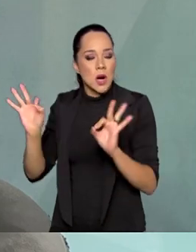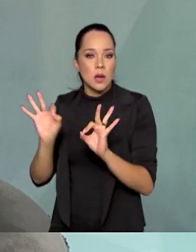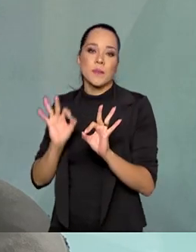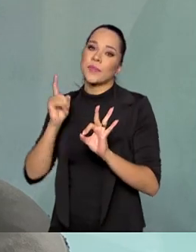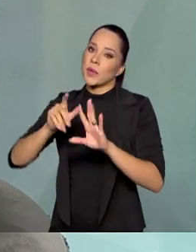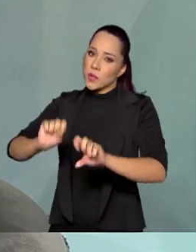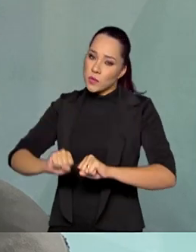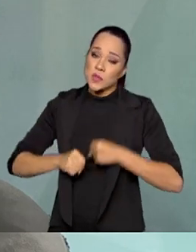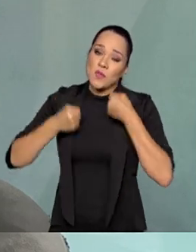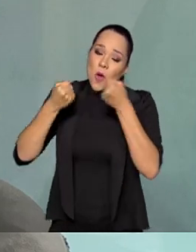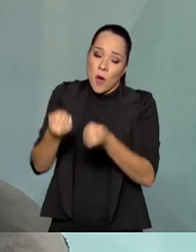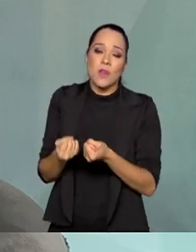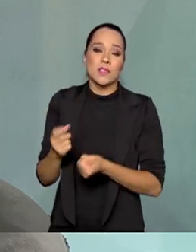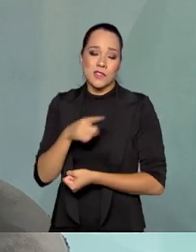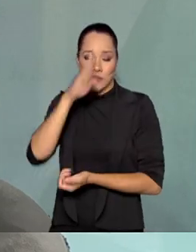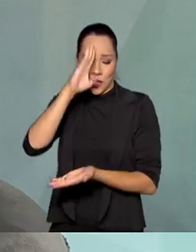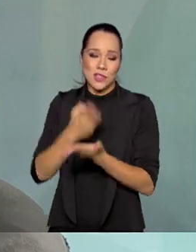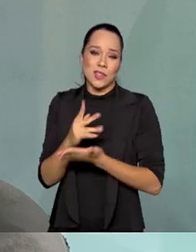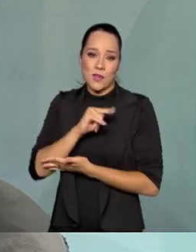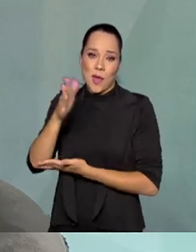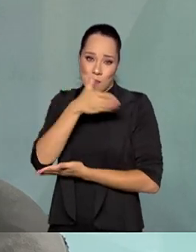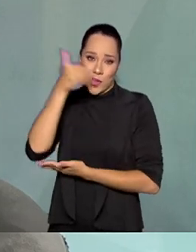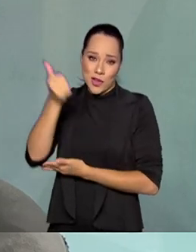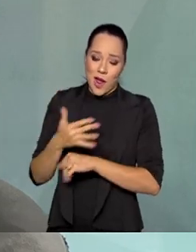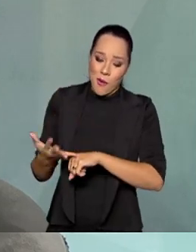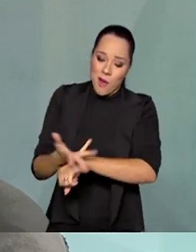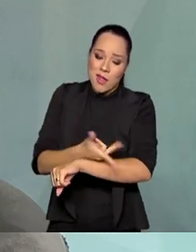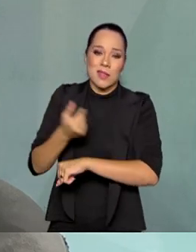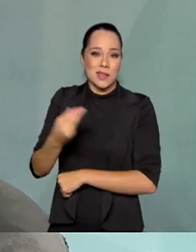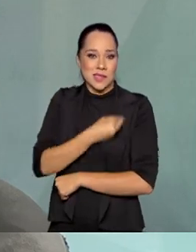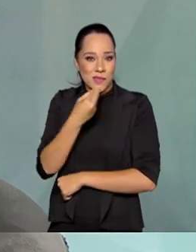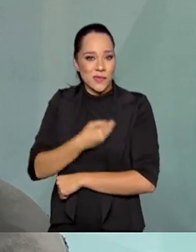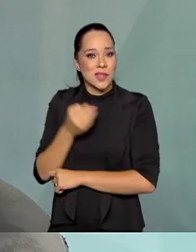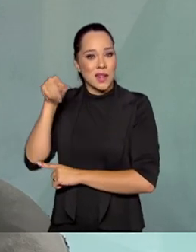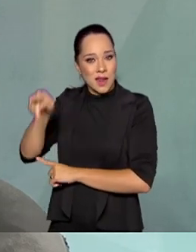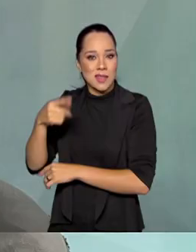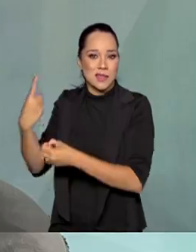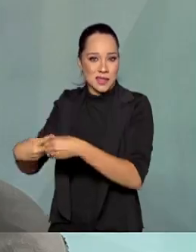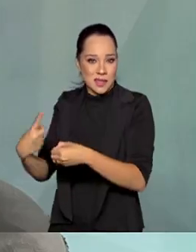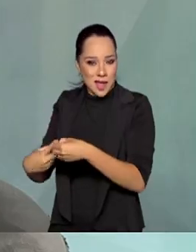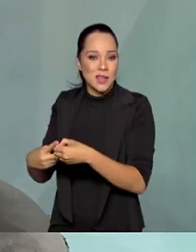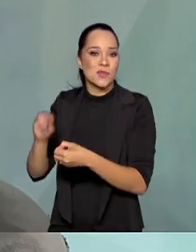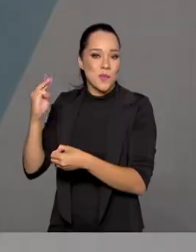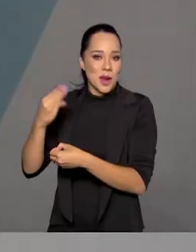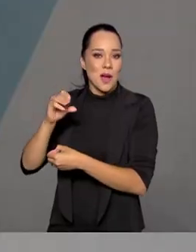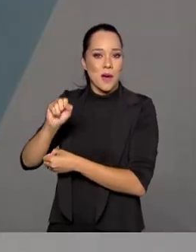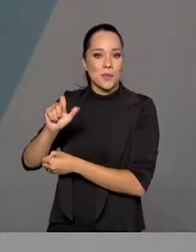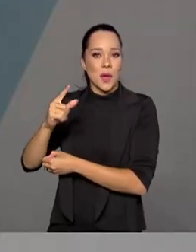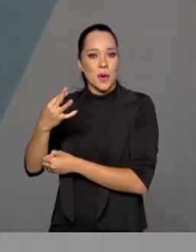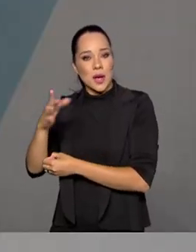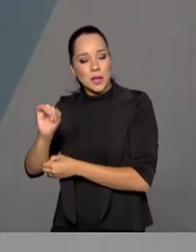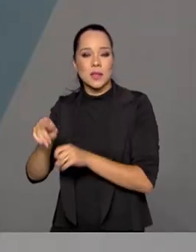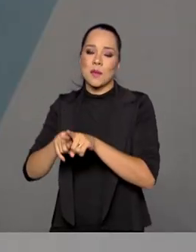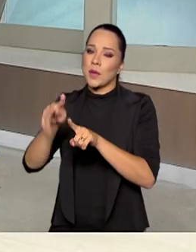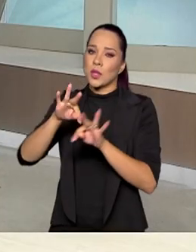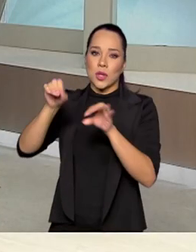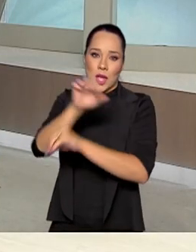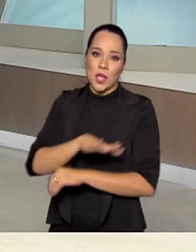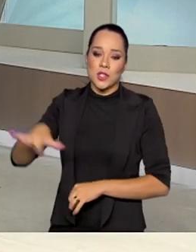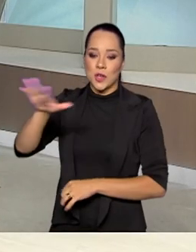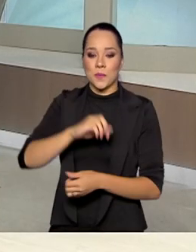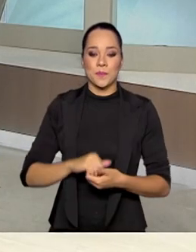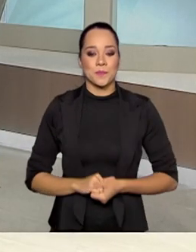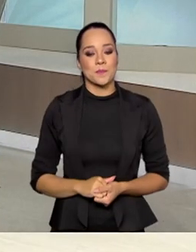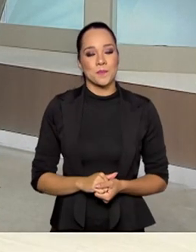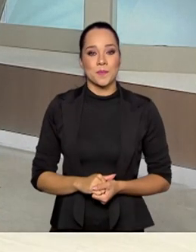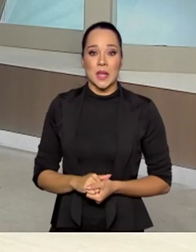esforços nesse sentido que a gente acredita que vão melhorar a qualidade de vida em Alcântara e, como você falou, de toda a região metropolitana. Nesse